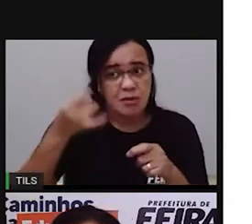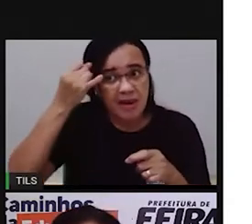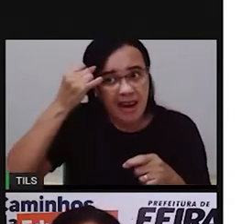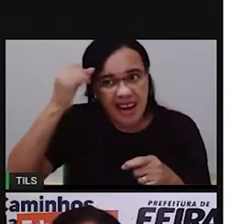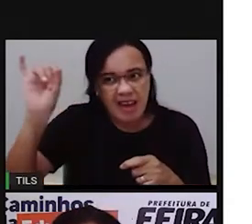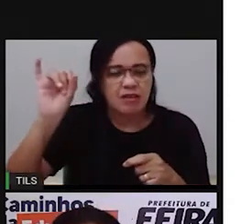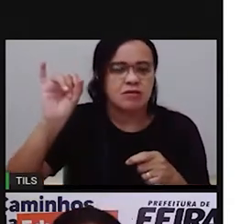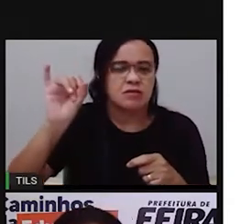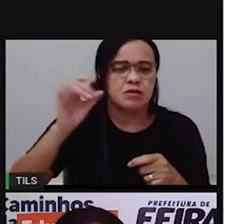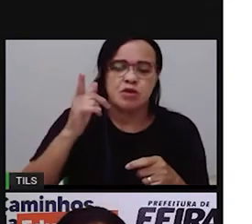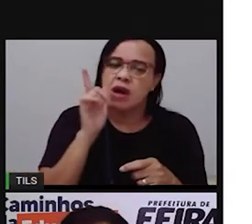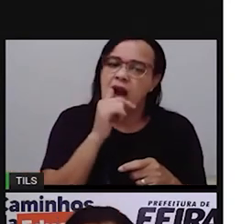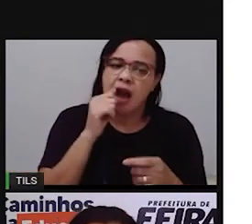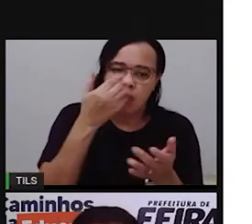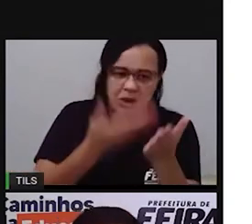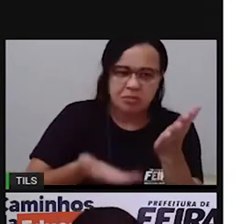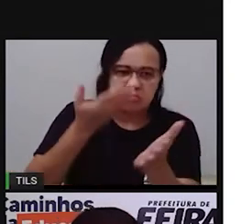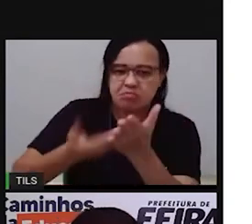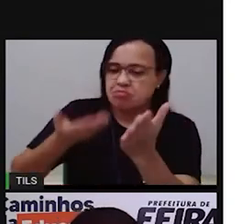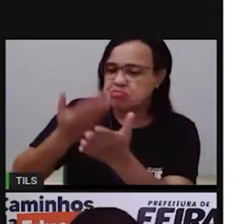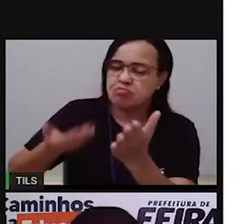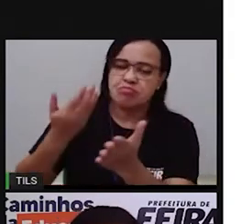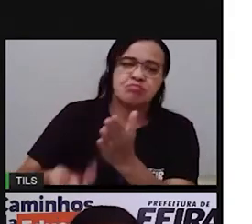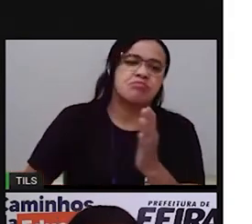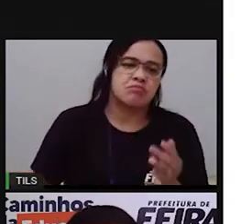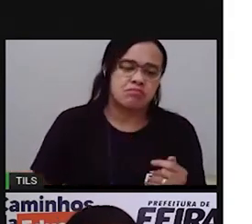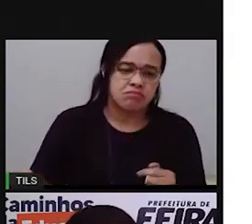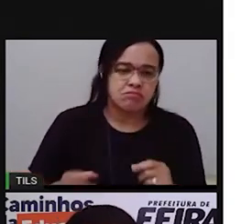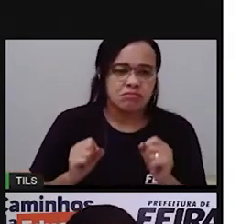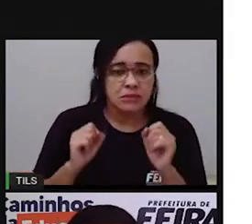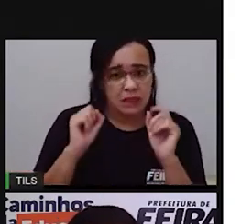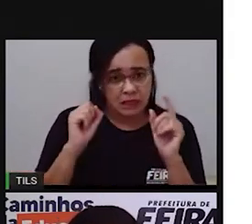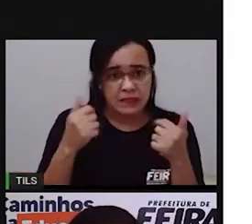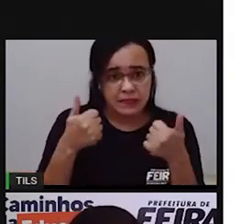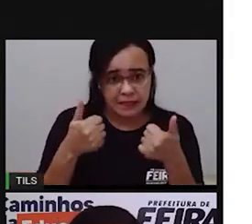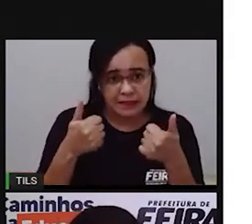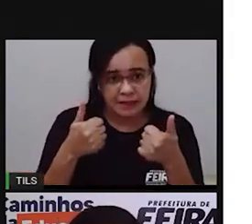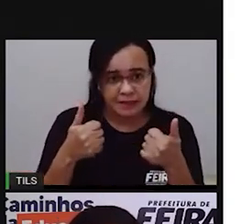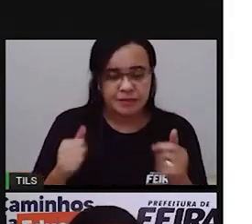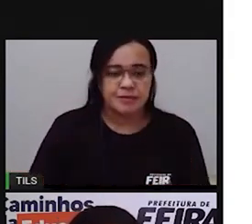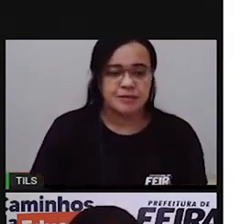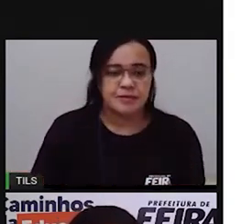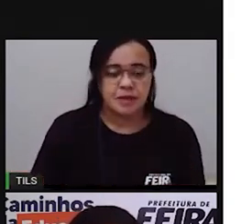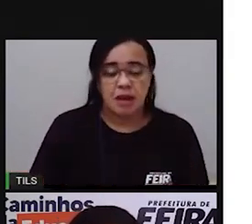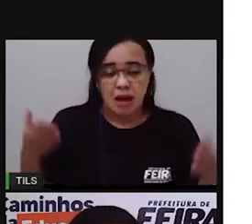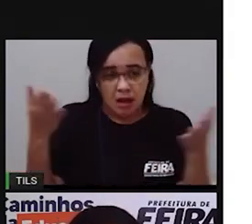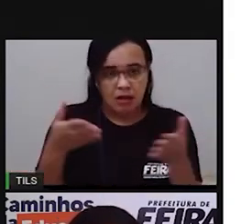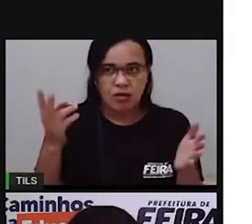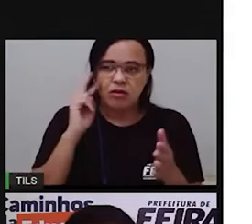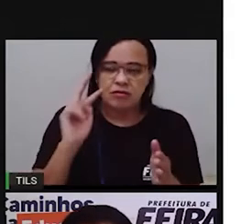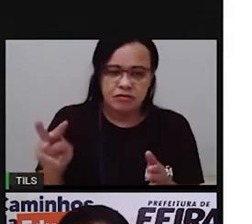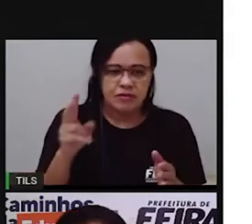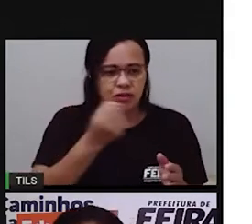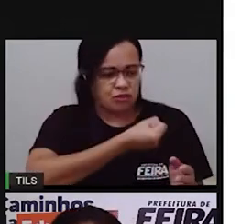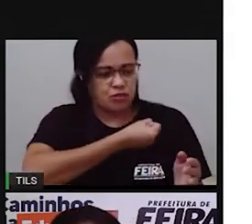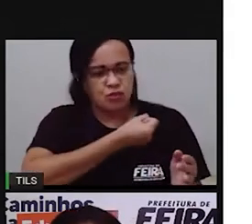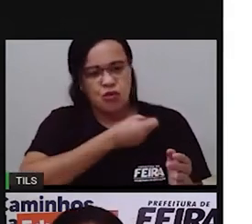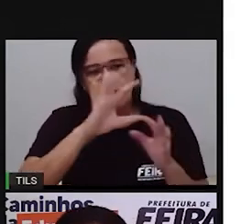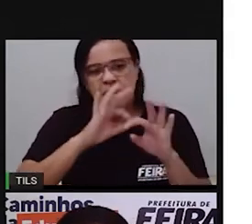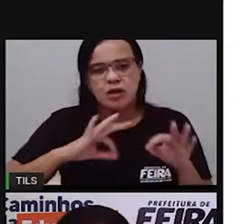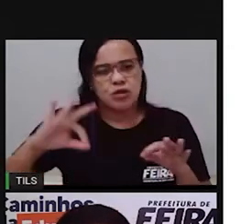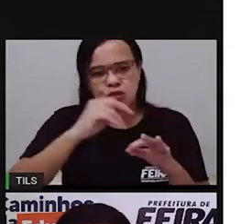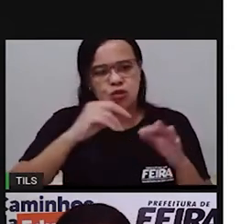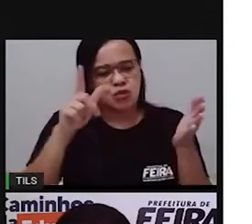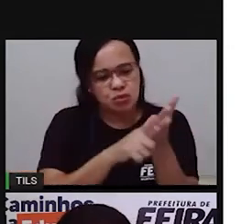agora que você já viu os números que tem na conta de água aí na sua família você